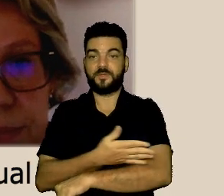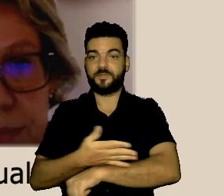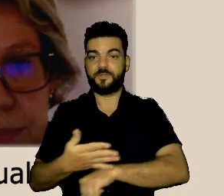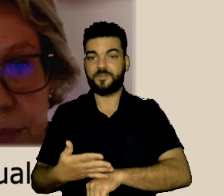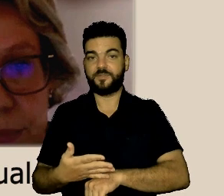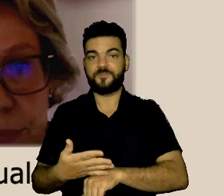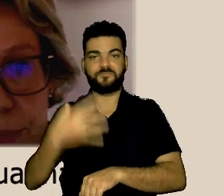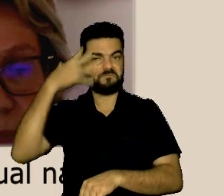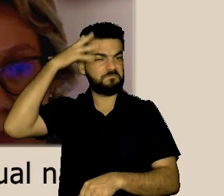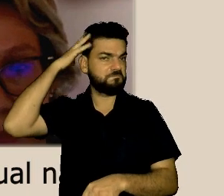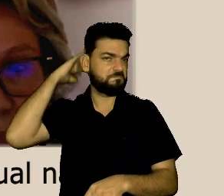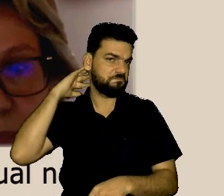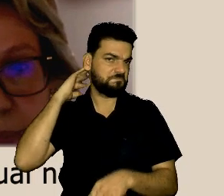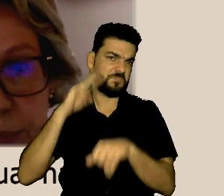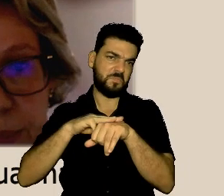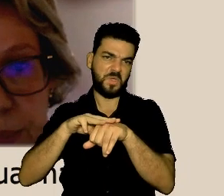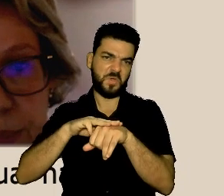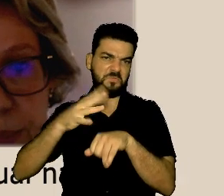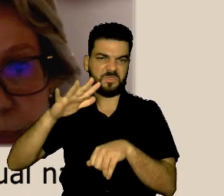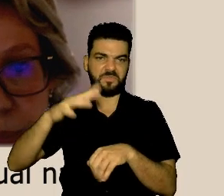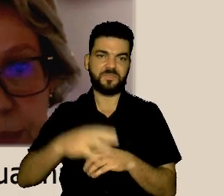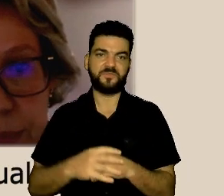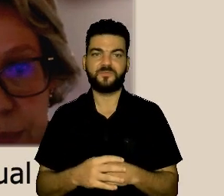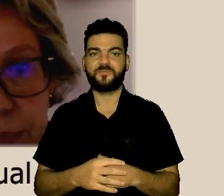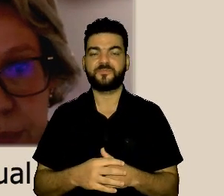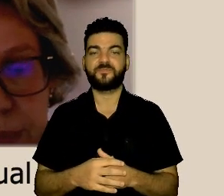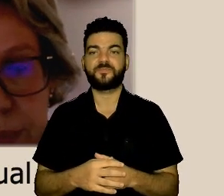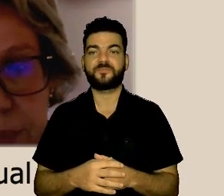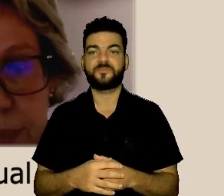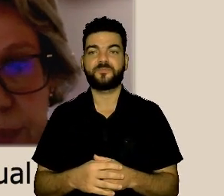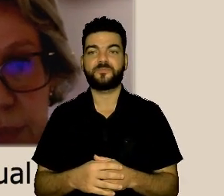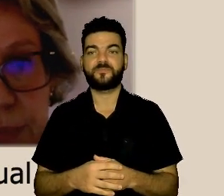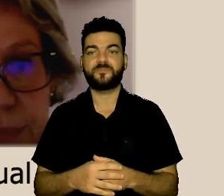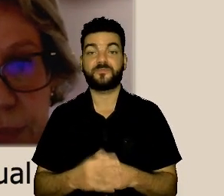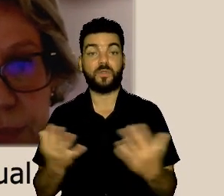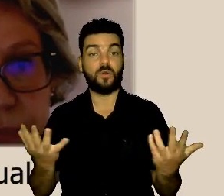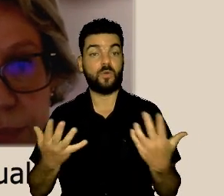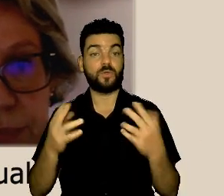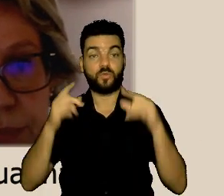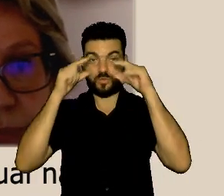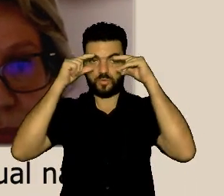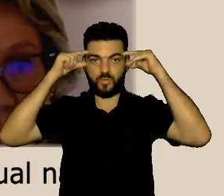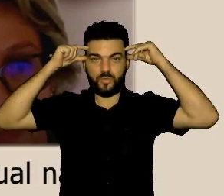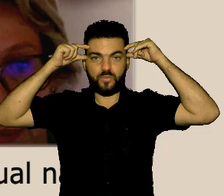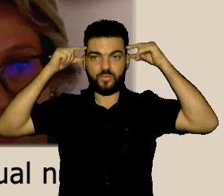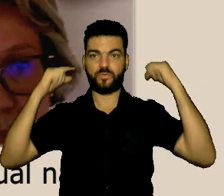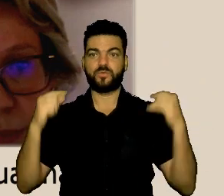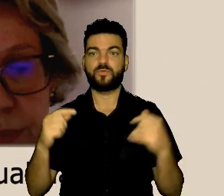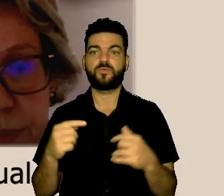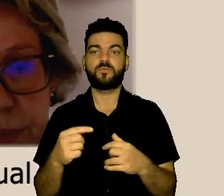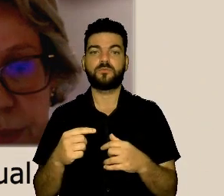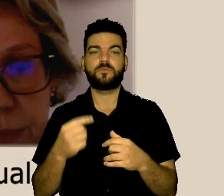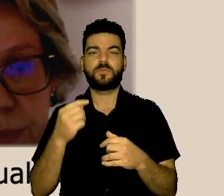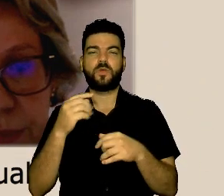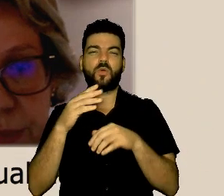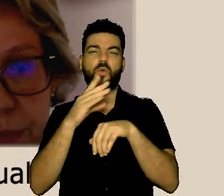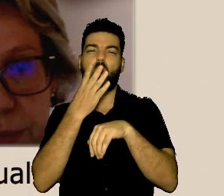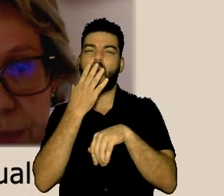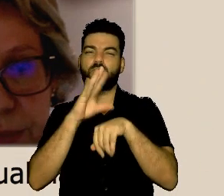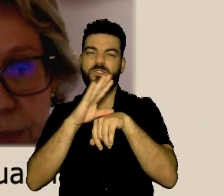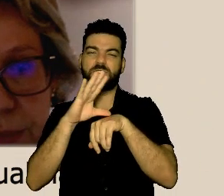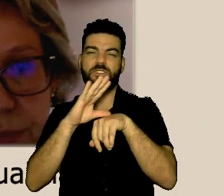Estou usando óculos de aro cinza. Eu tenho olhos castanhos, uso